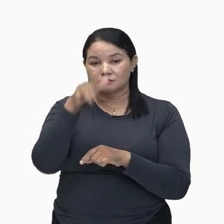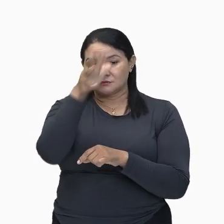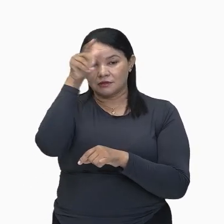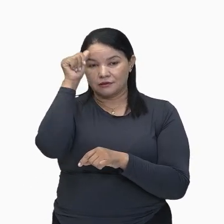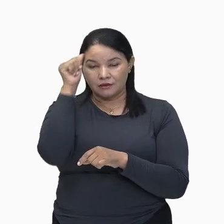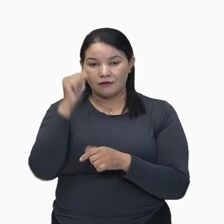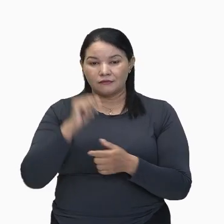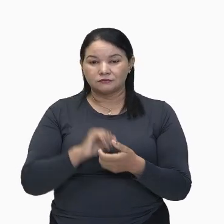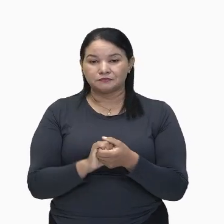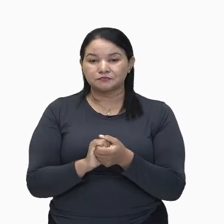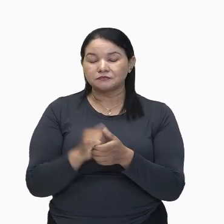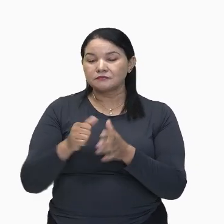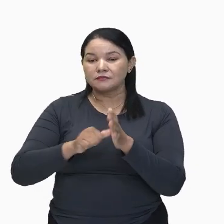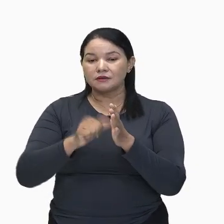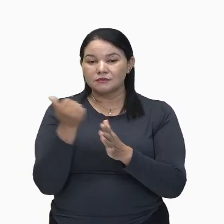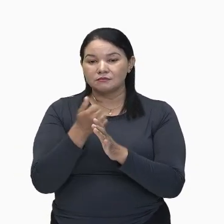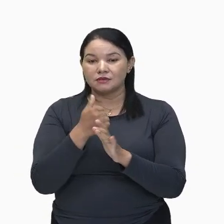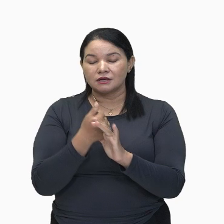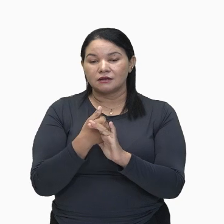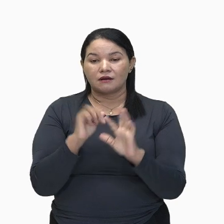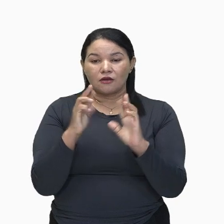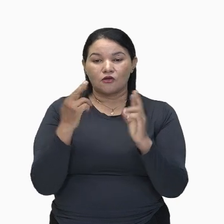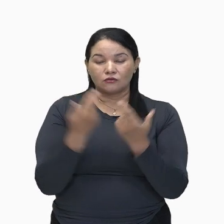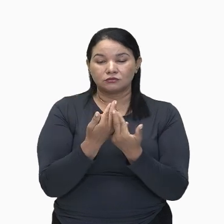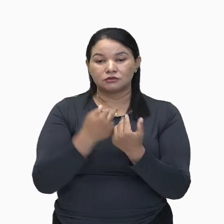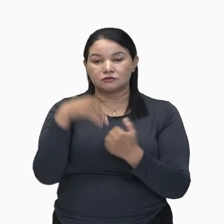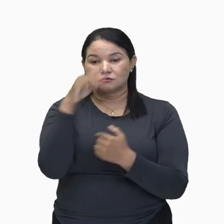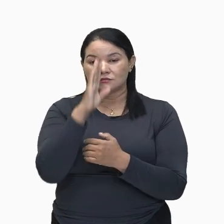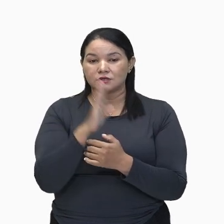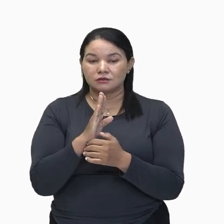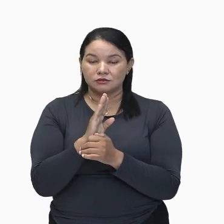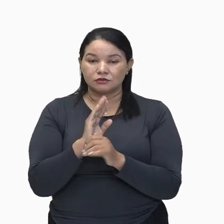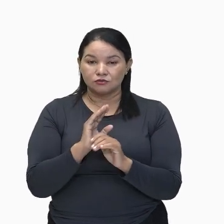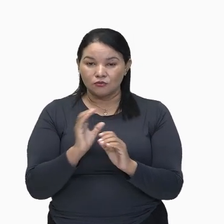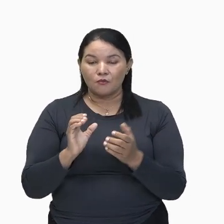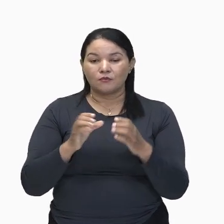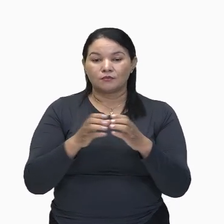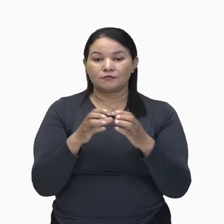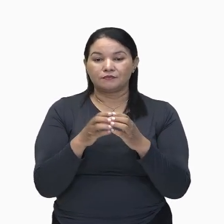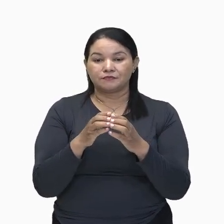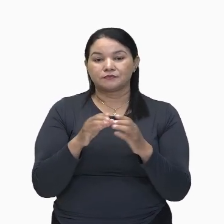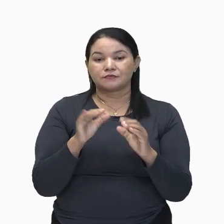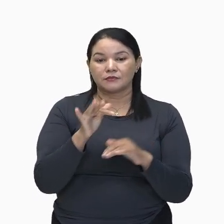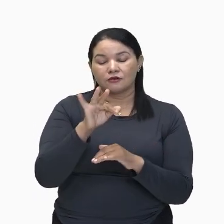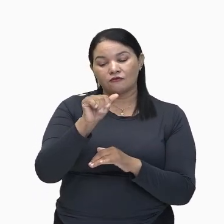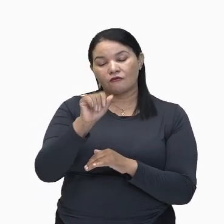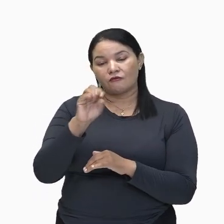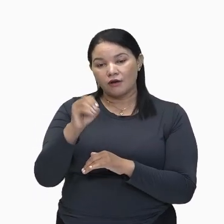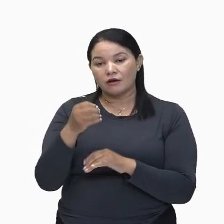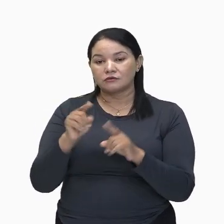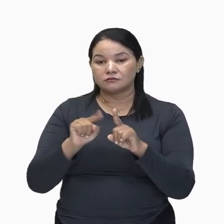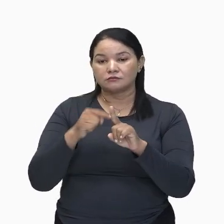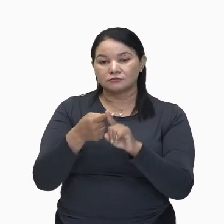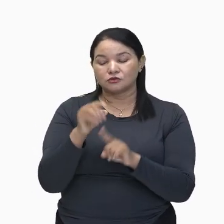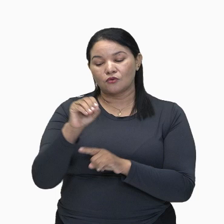Marcando a primeira reunião no Brasil, Dessa entidade, Que congrega,